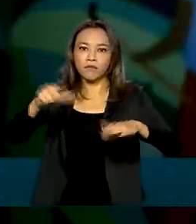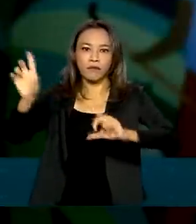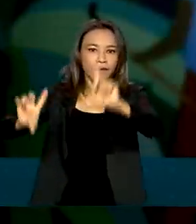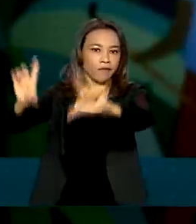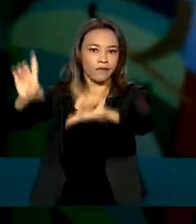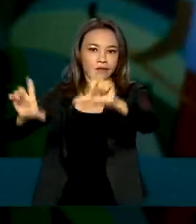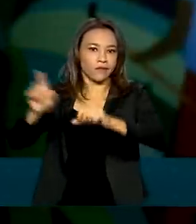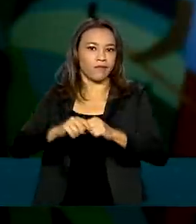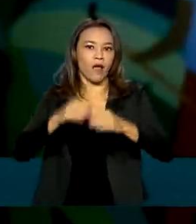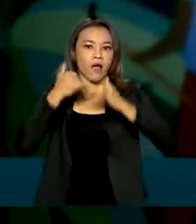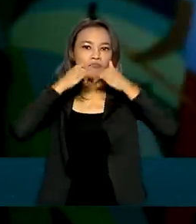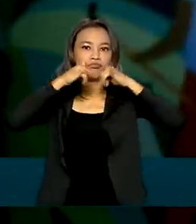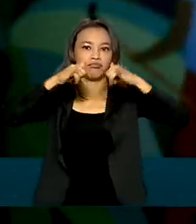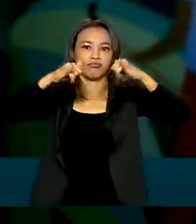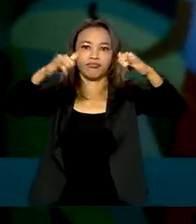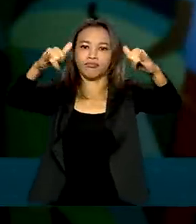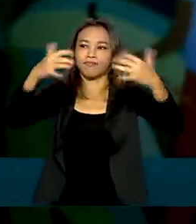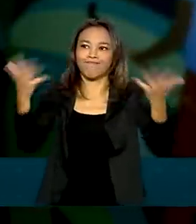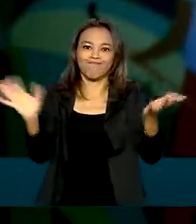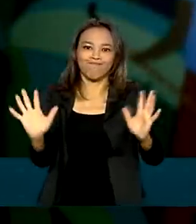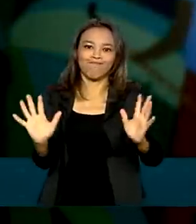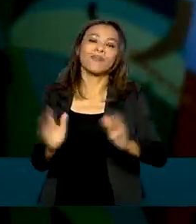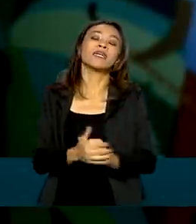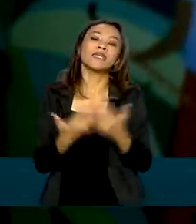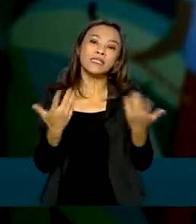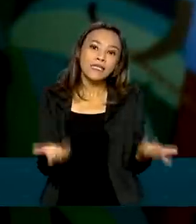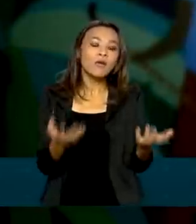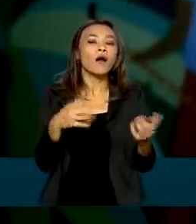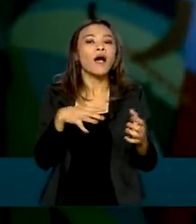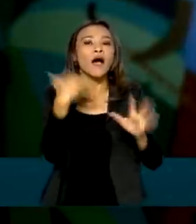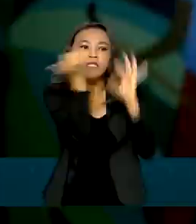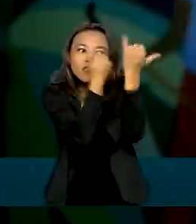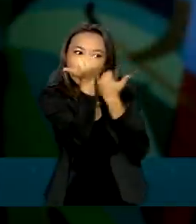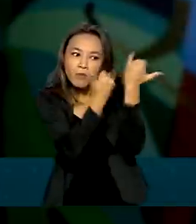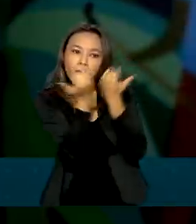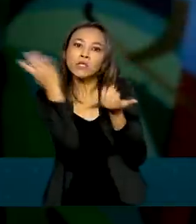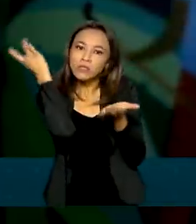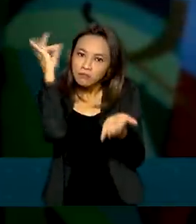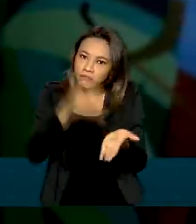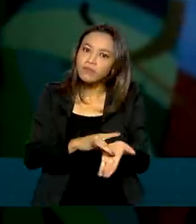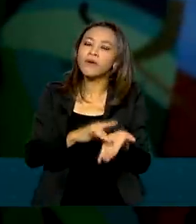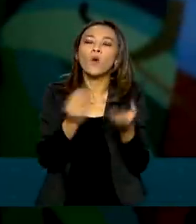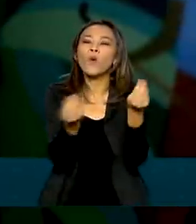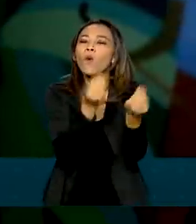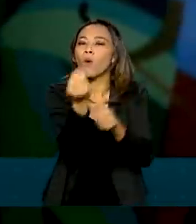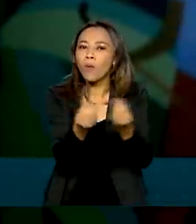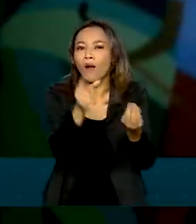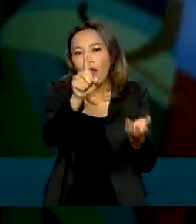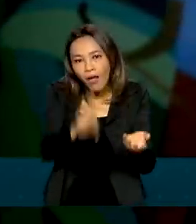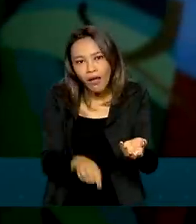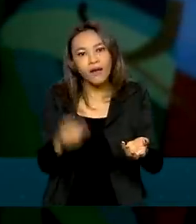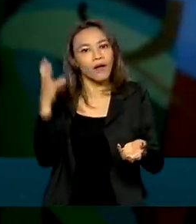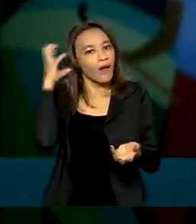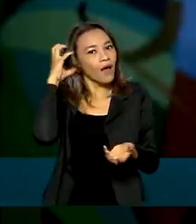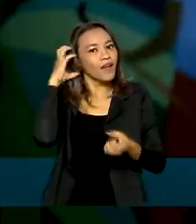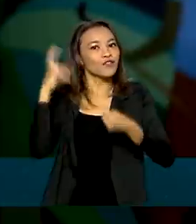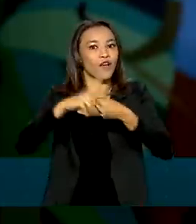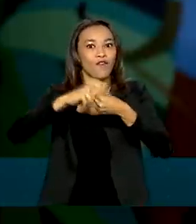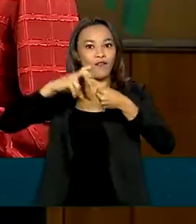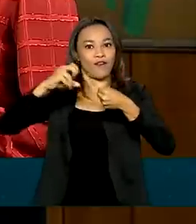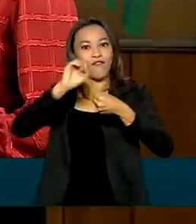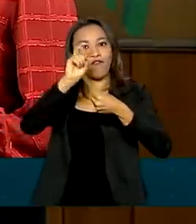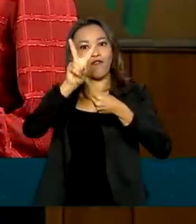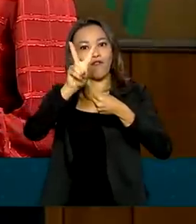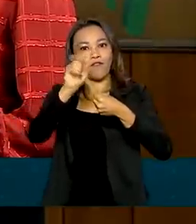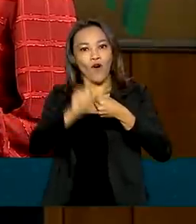Também a energia elétrica era oito horas por dia. Então, as notícias de verdade, você tinha através da Voz do Brasil.